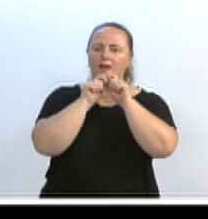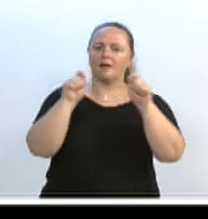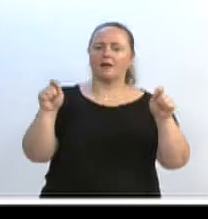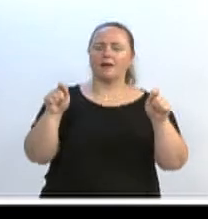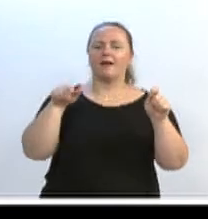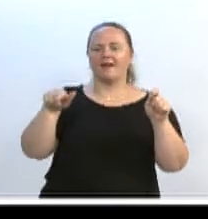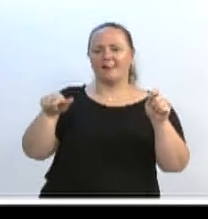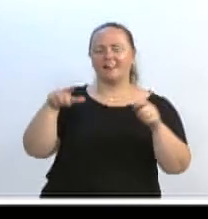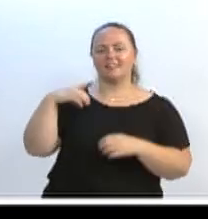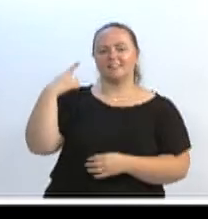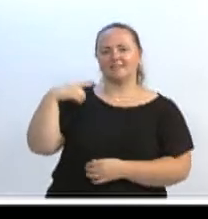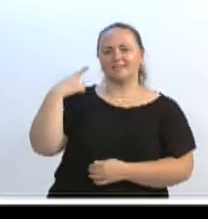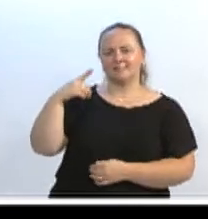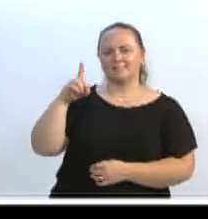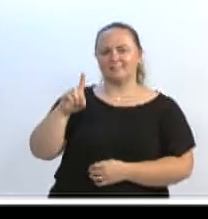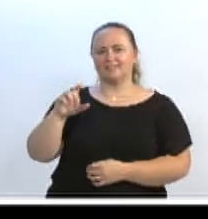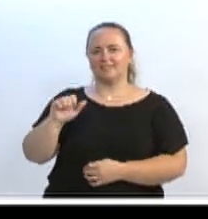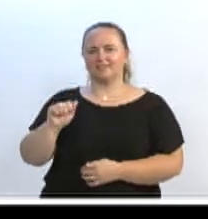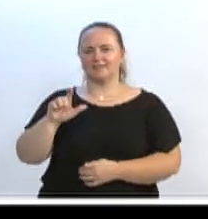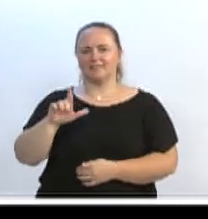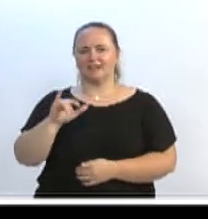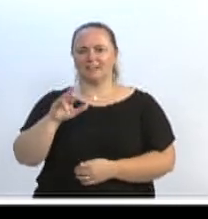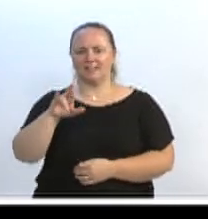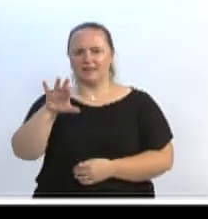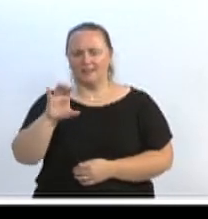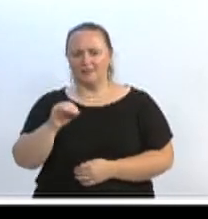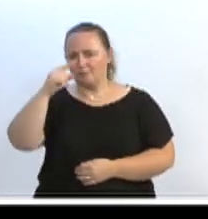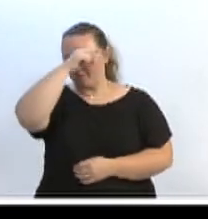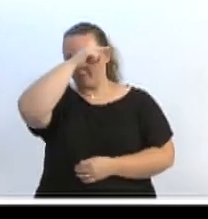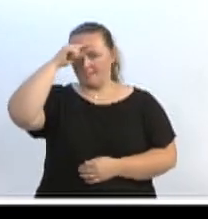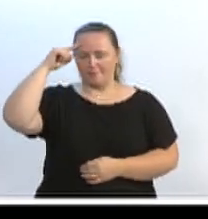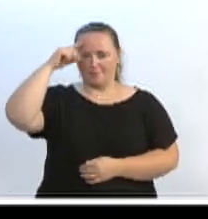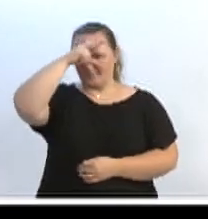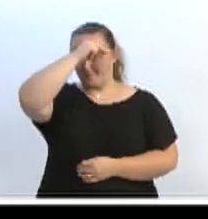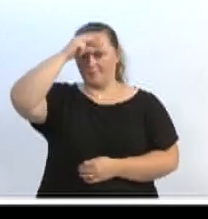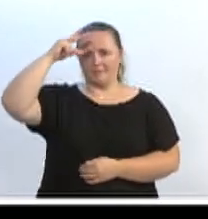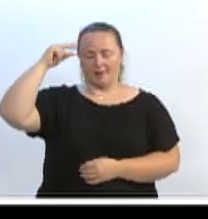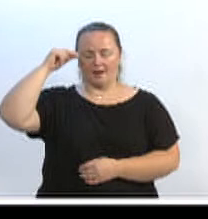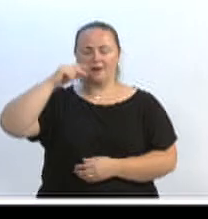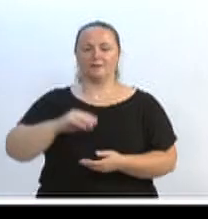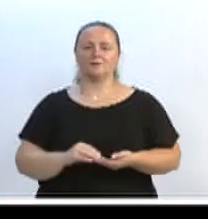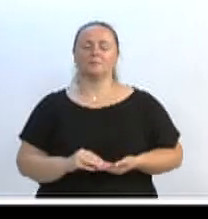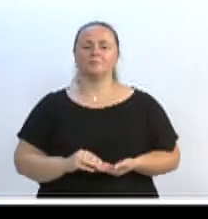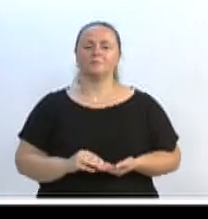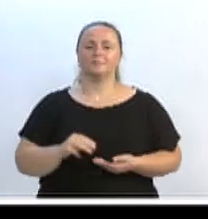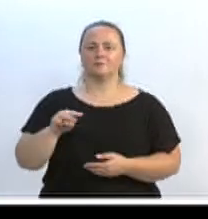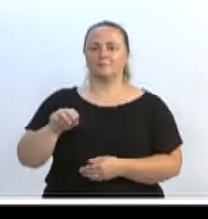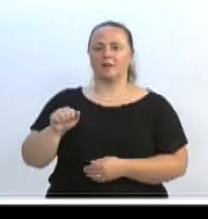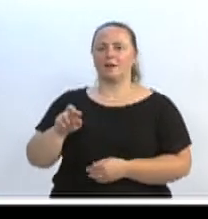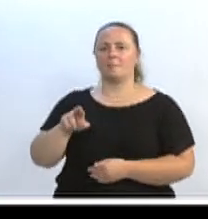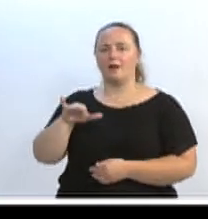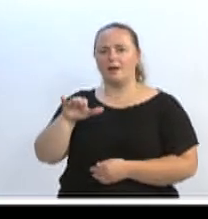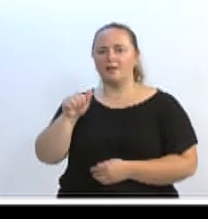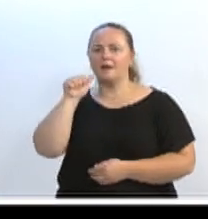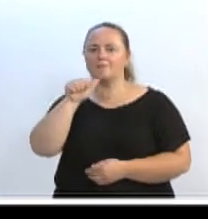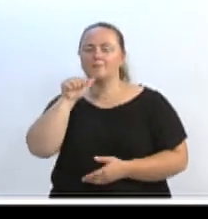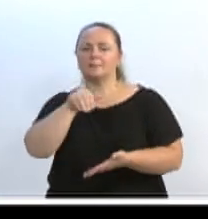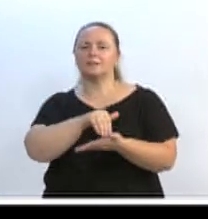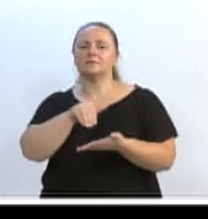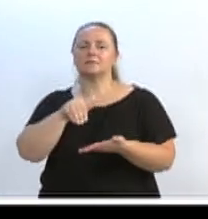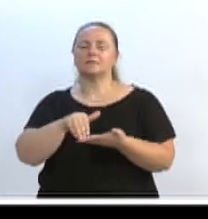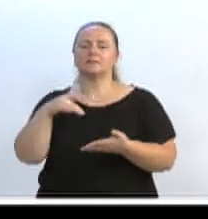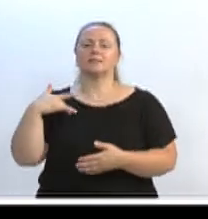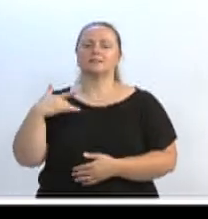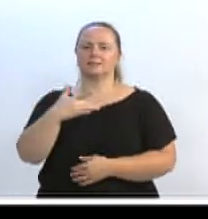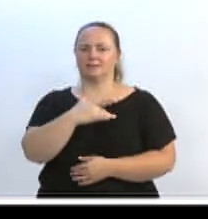Edelcio Vieira, Marcos da Rosa, prefeito, e o secretário de Saúde, a secretária Maria Regina para a unidade